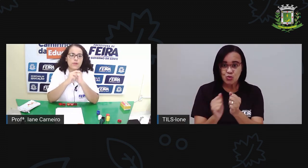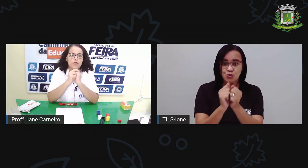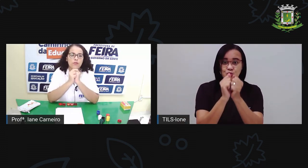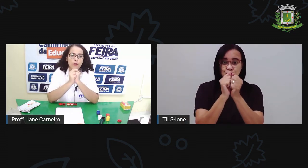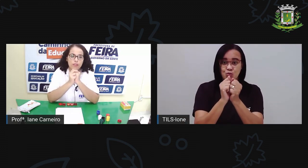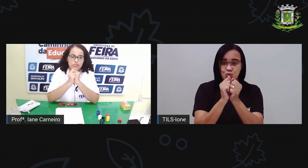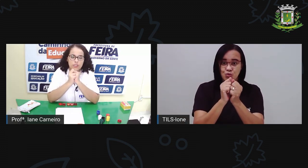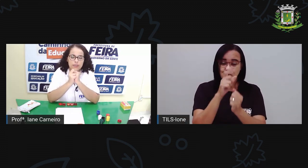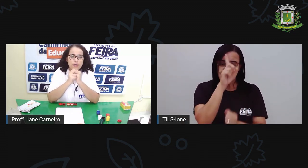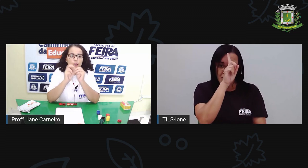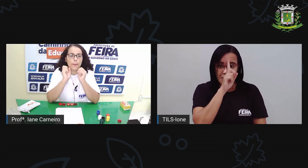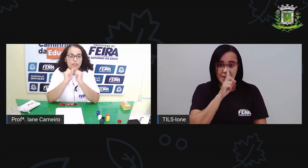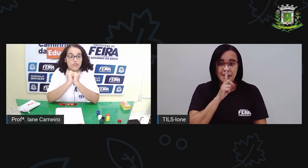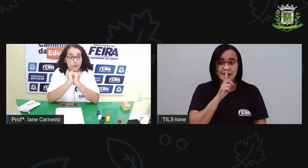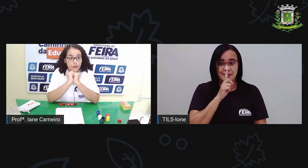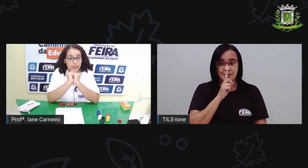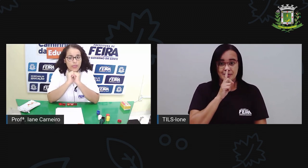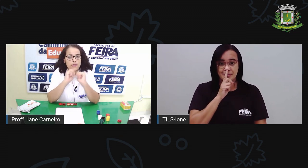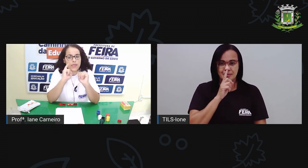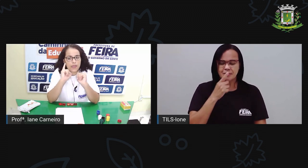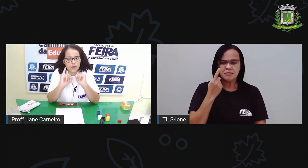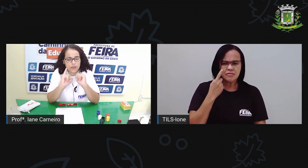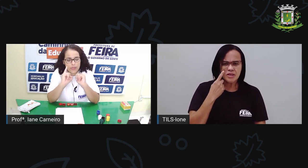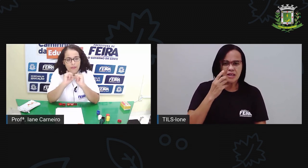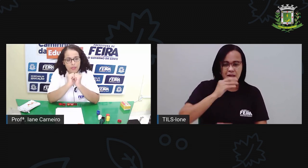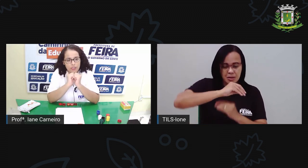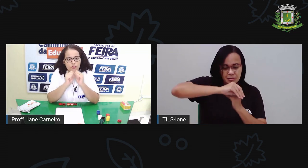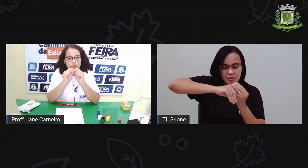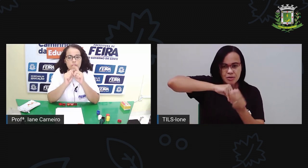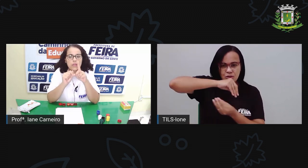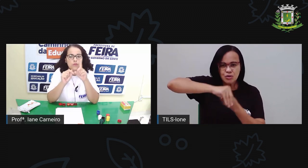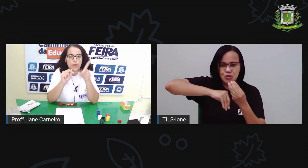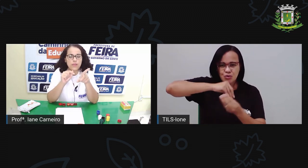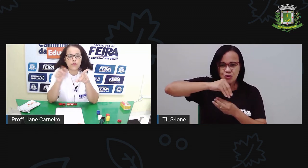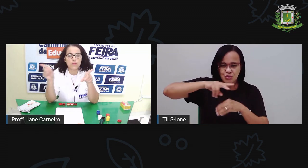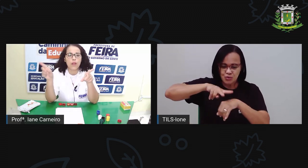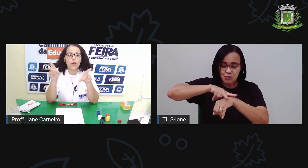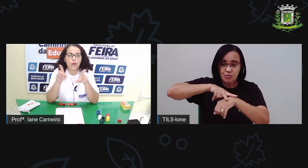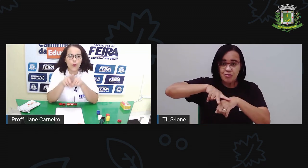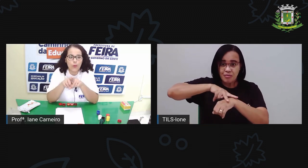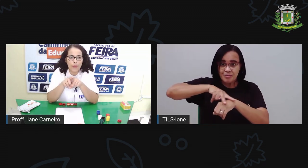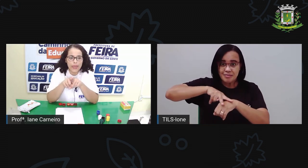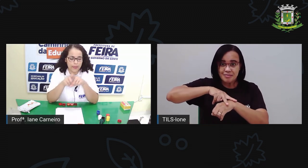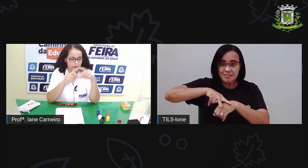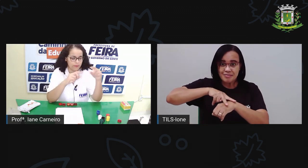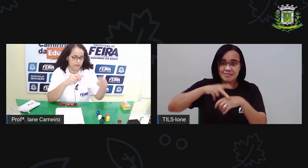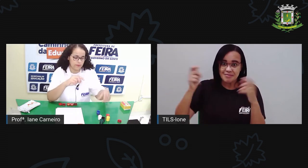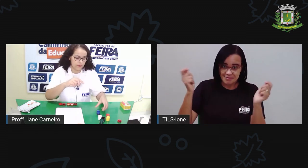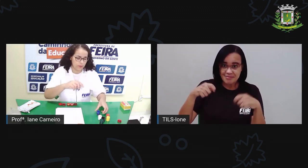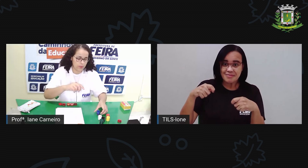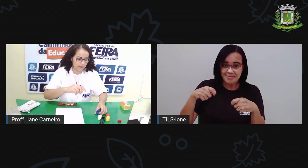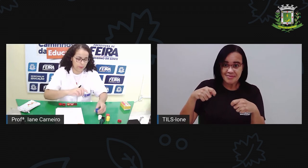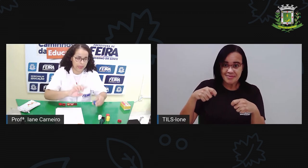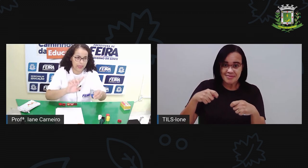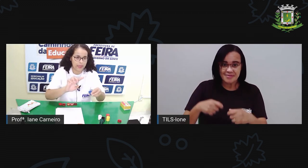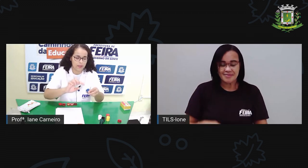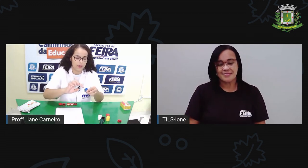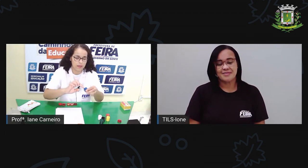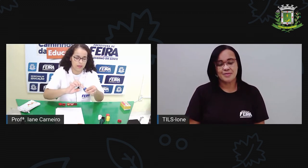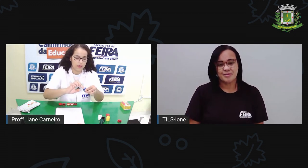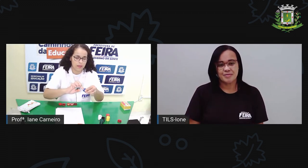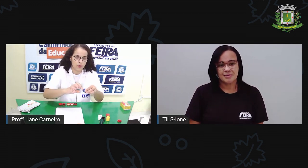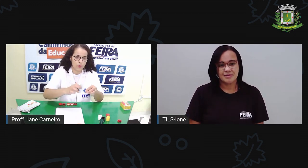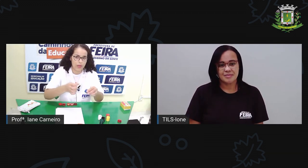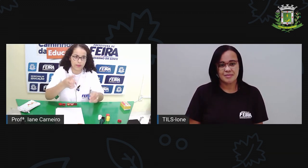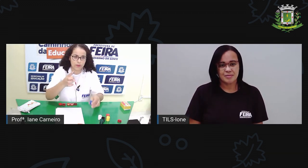misturinha, se você estiver com a tinta, para a gente conferir se dá verde juntando o azul com o amarelo. Vamos lá, vou pegar aqui,